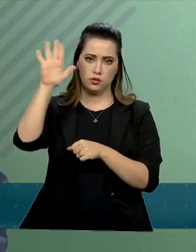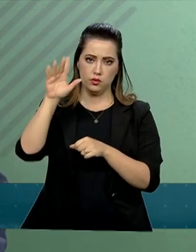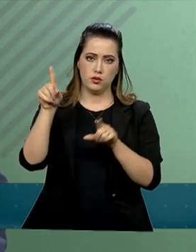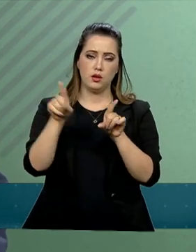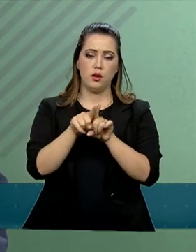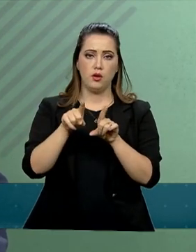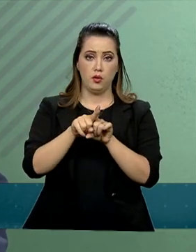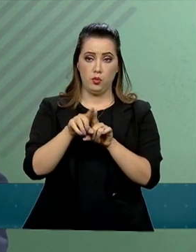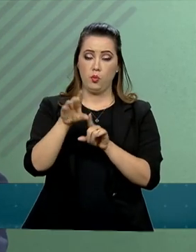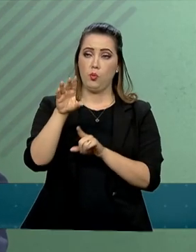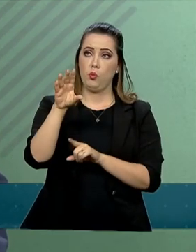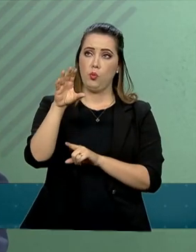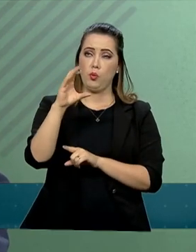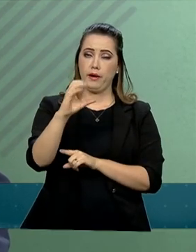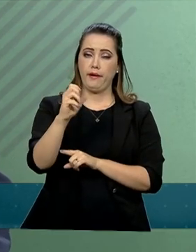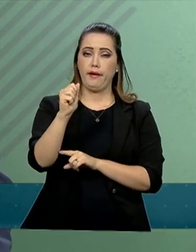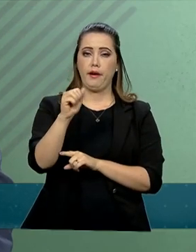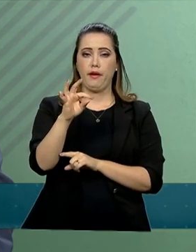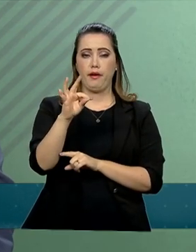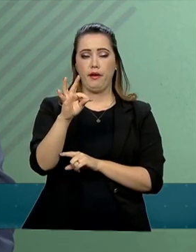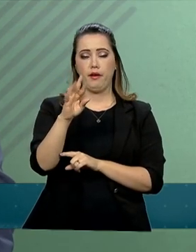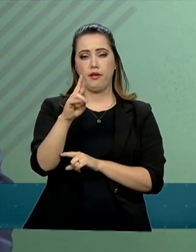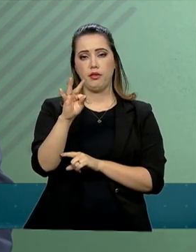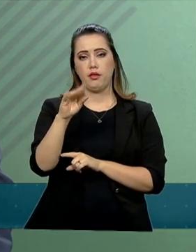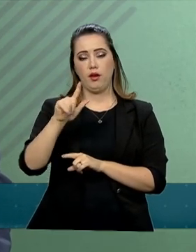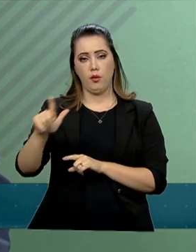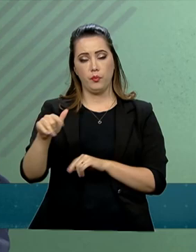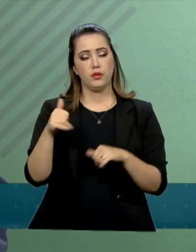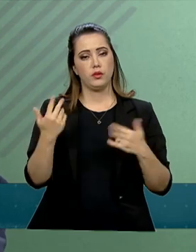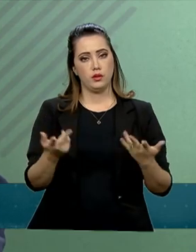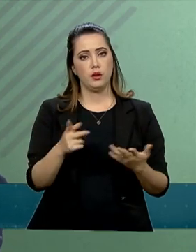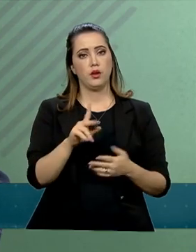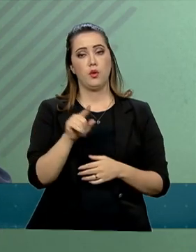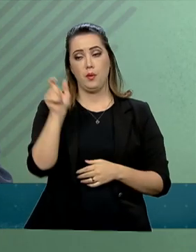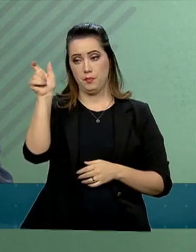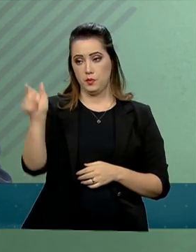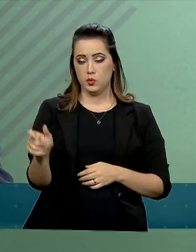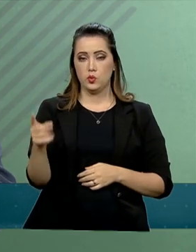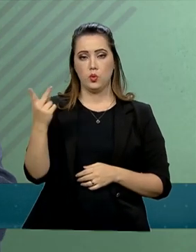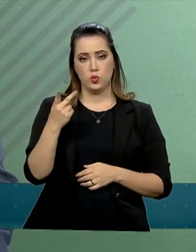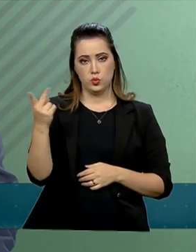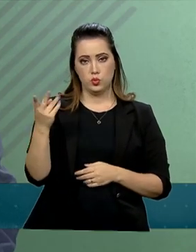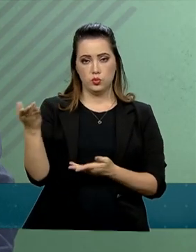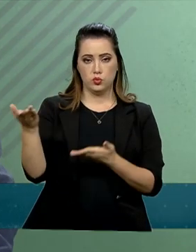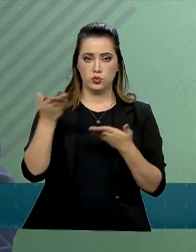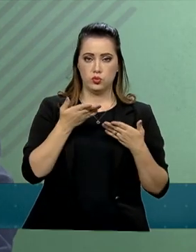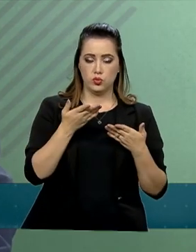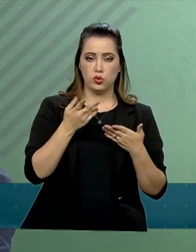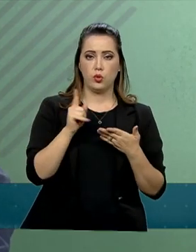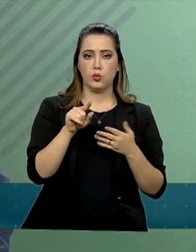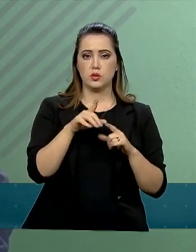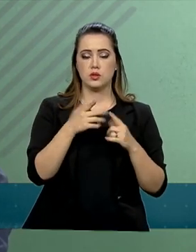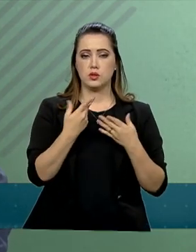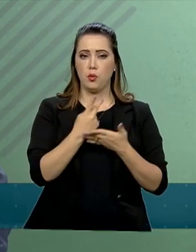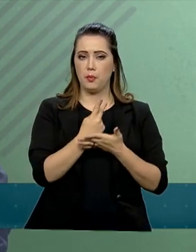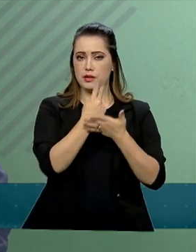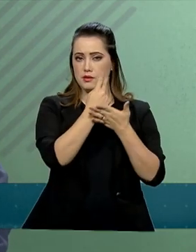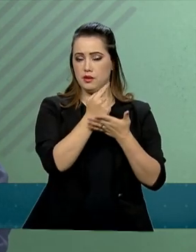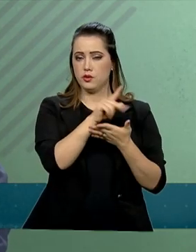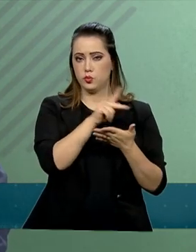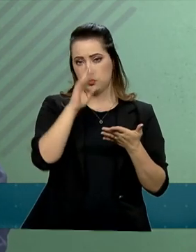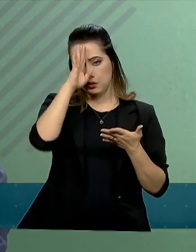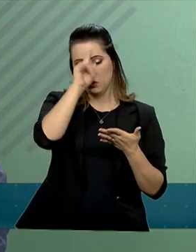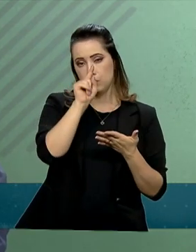veio trazer uma lembrança ao nosso presidente, que foi uma placa em homenagem a esta